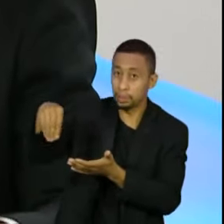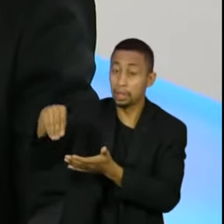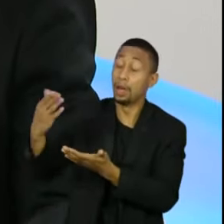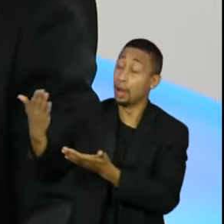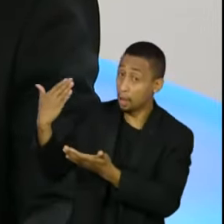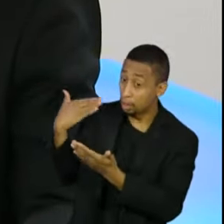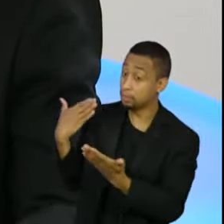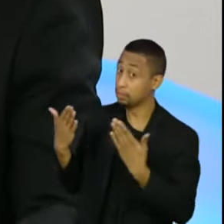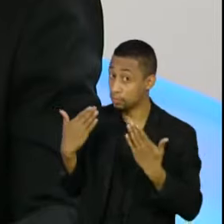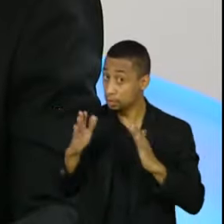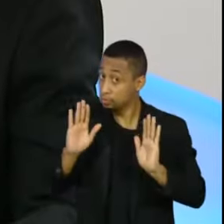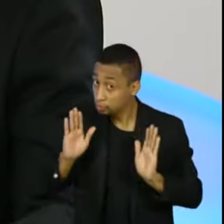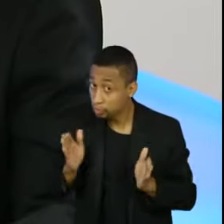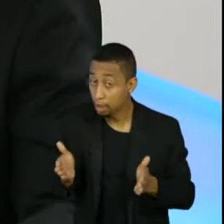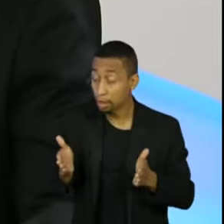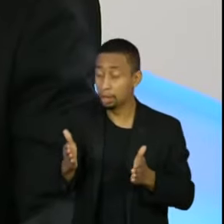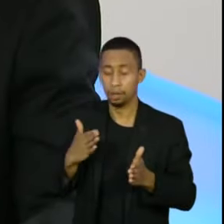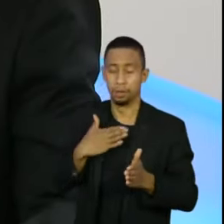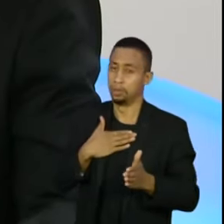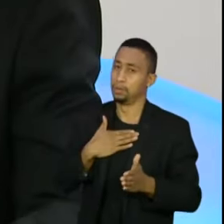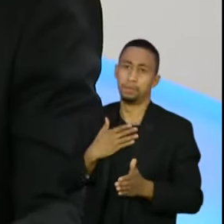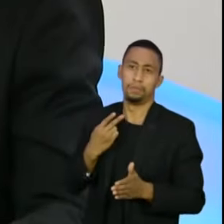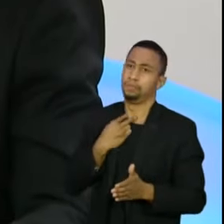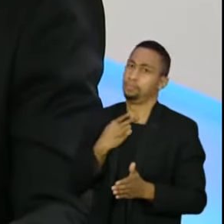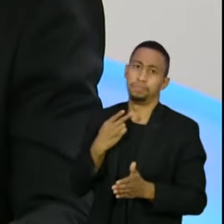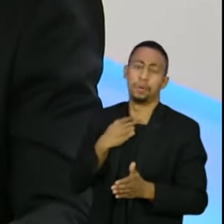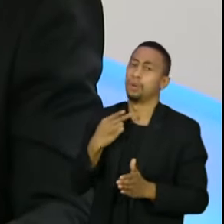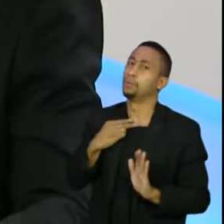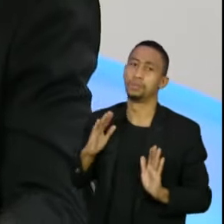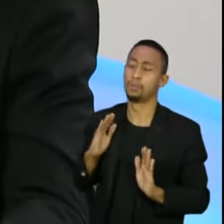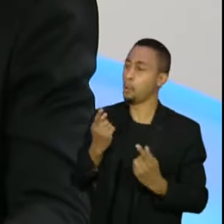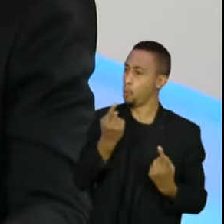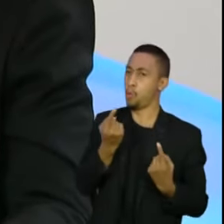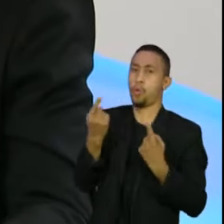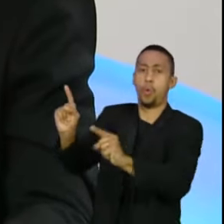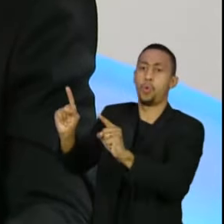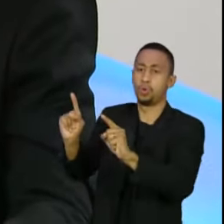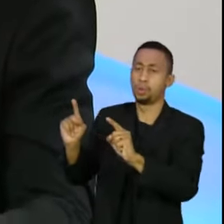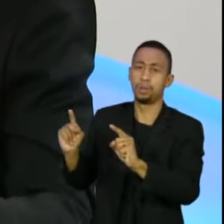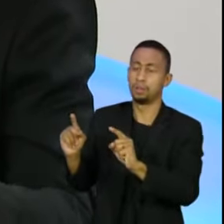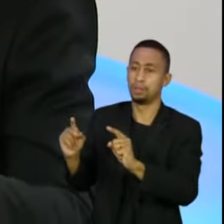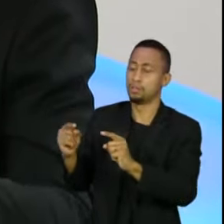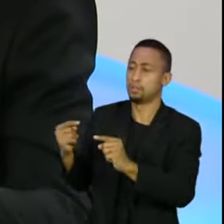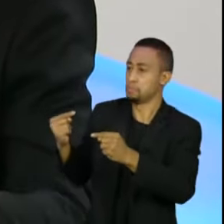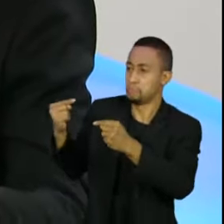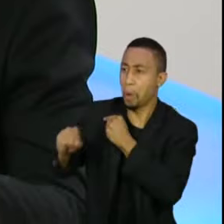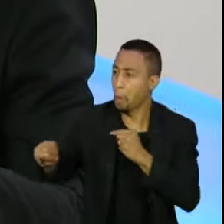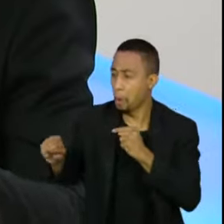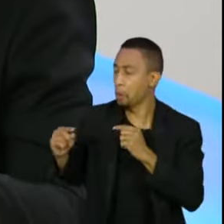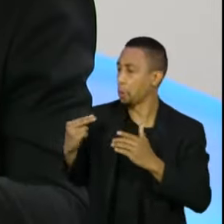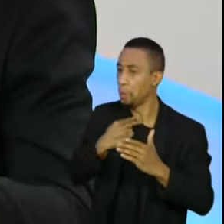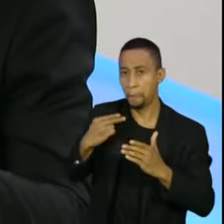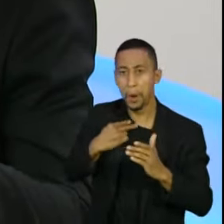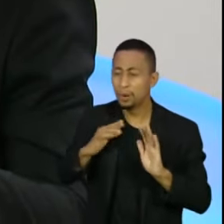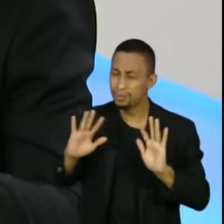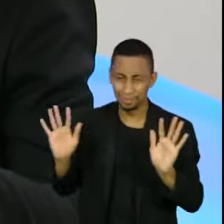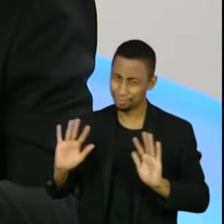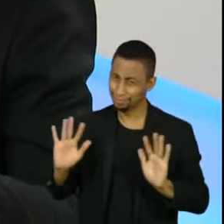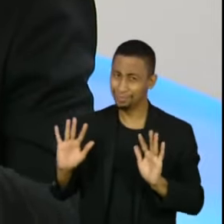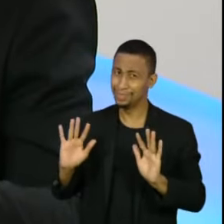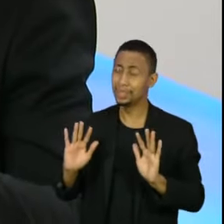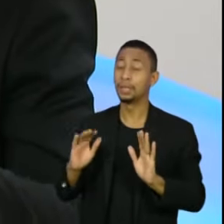impresso, eu não posso ser simplesmente o dono da verdade para dizer que isso não vai ser discutido. Eu estou reiterando a minha confiança